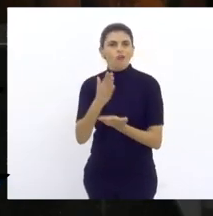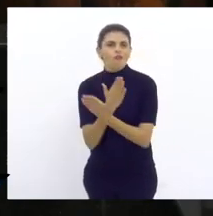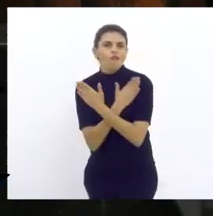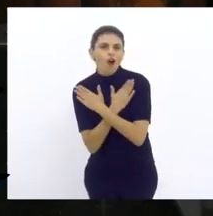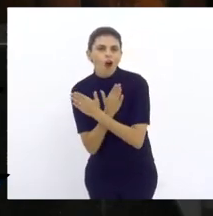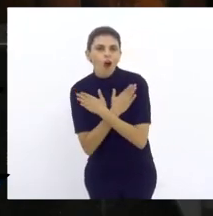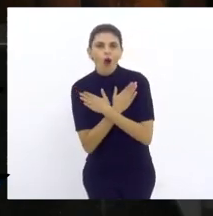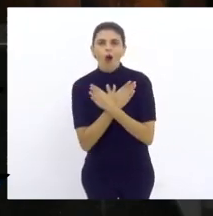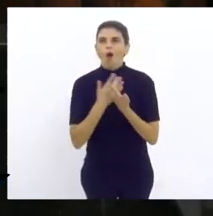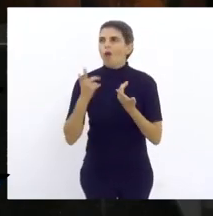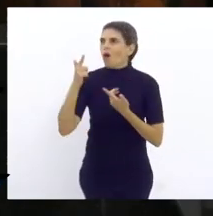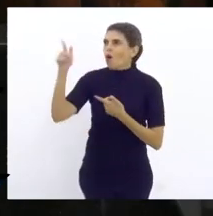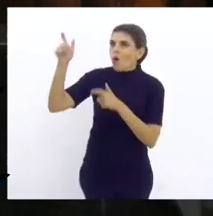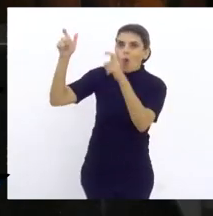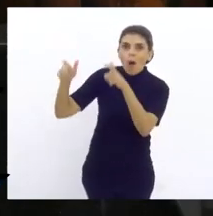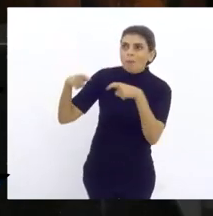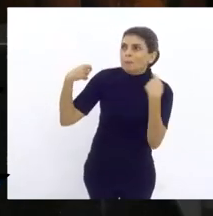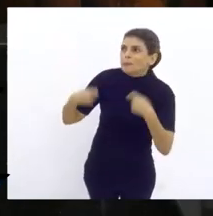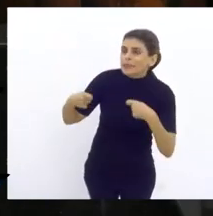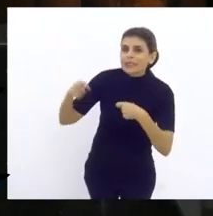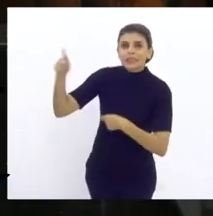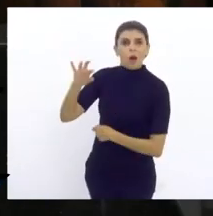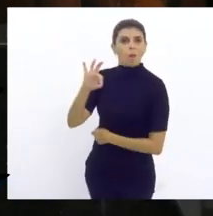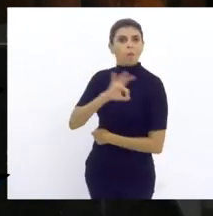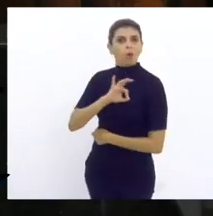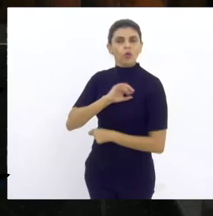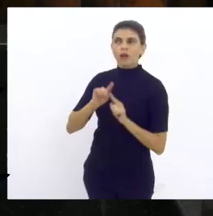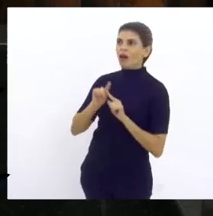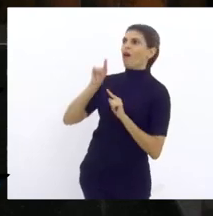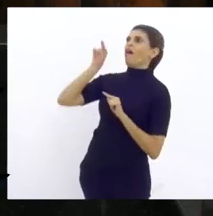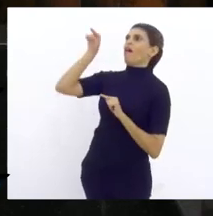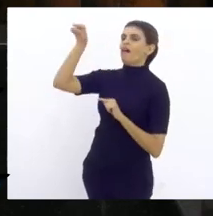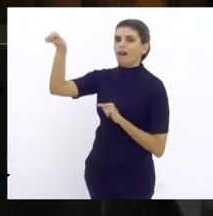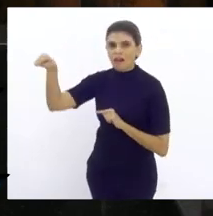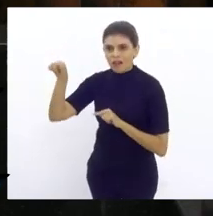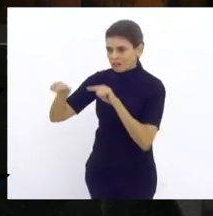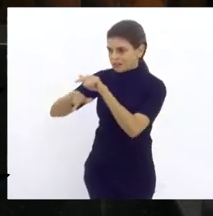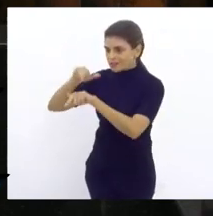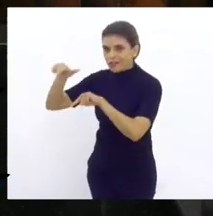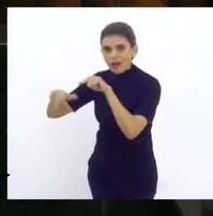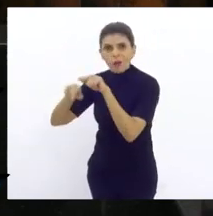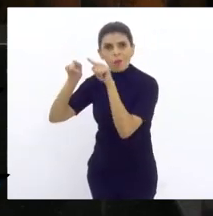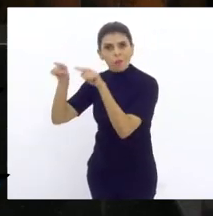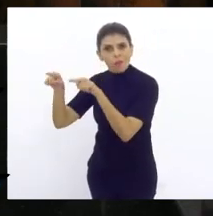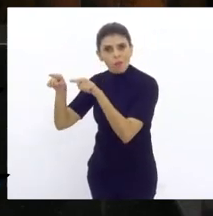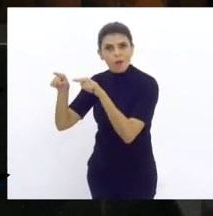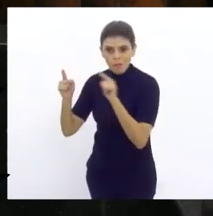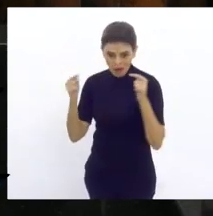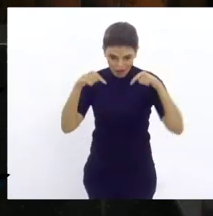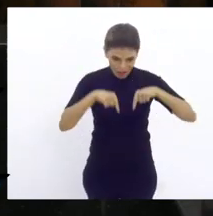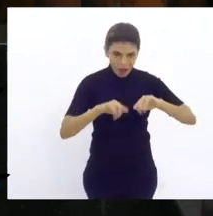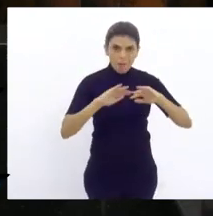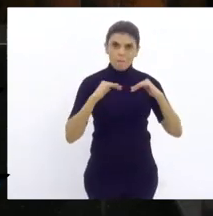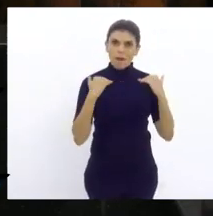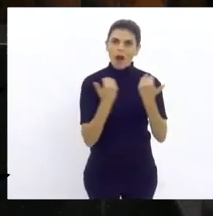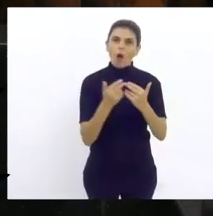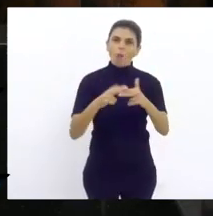de uma localidade que está precisando de policiamento para aquele local ali para prestar um serviço dentro de uma repartição que é